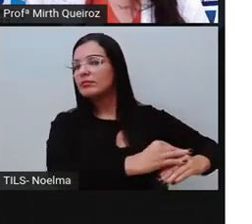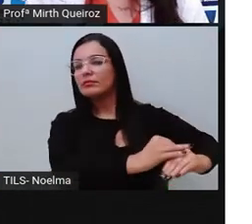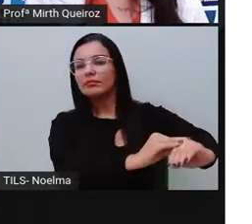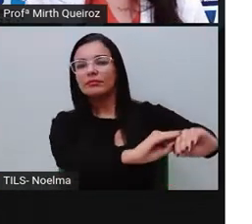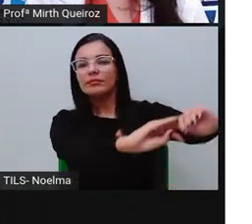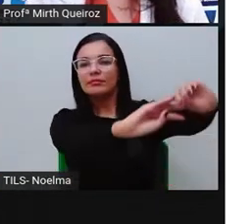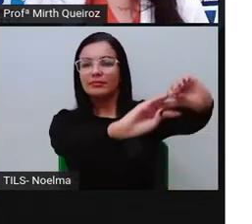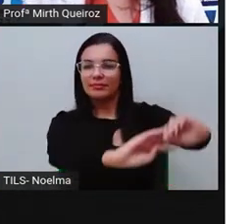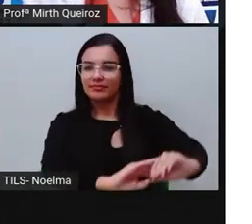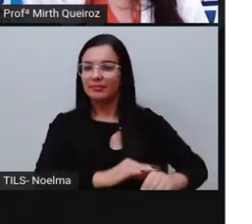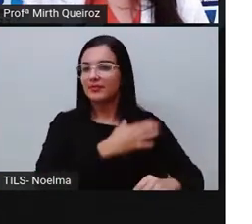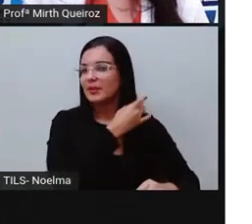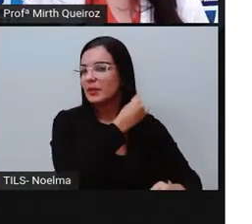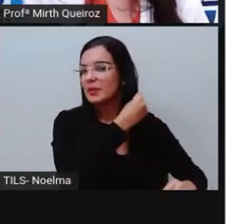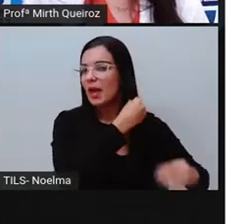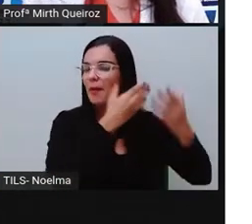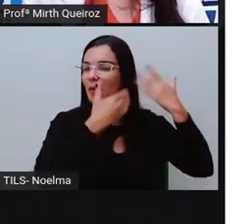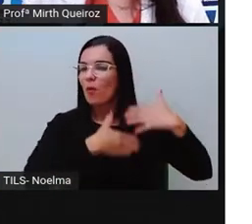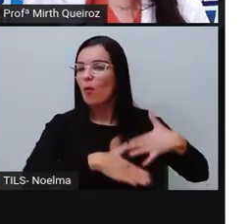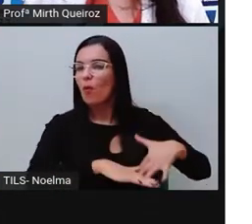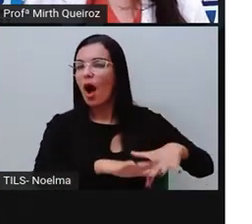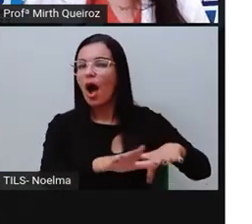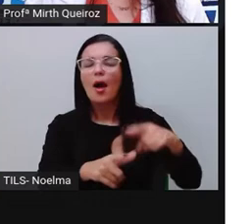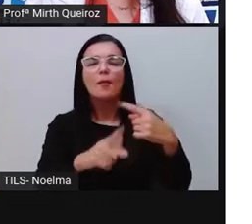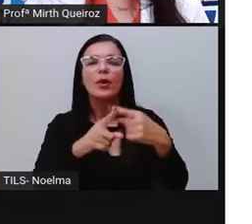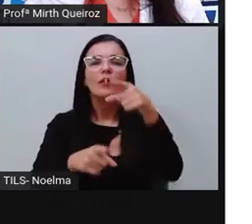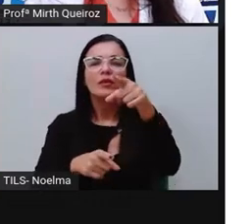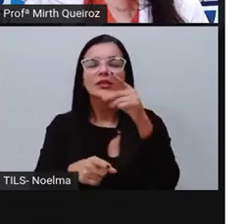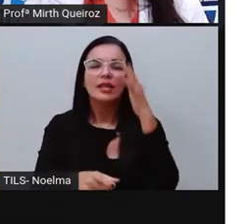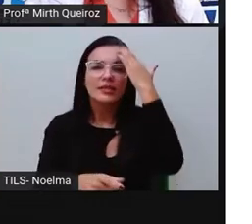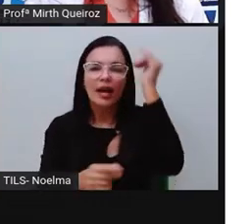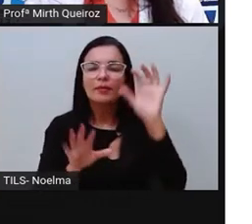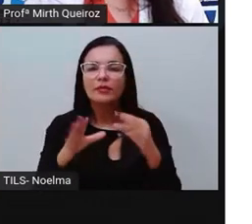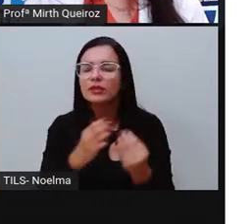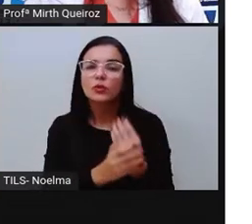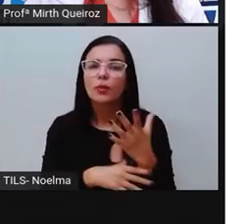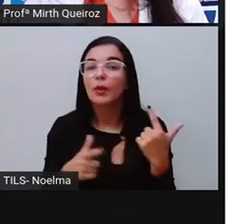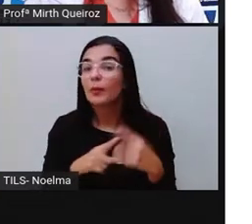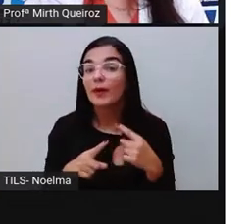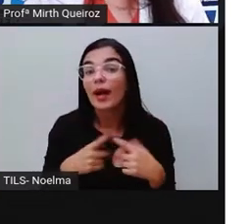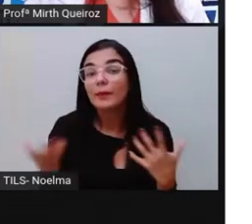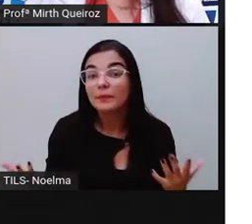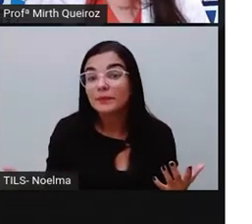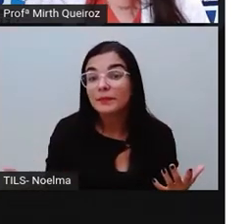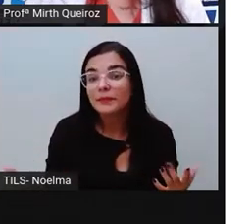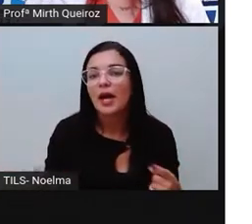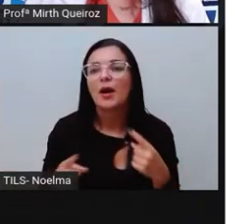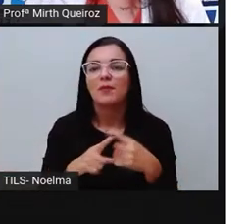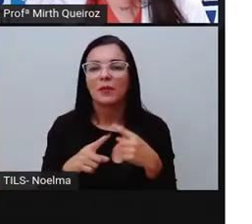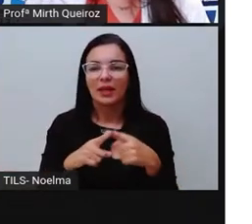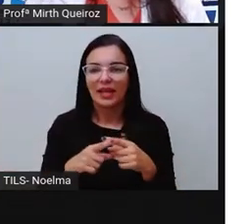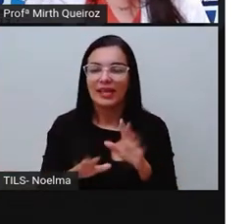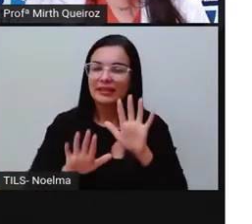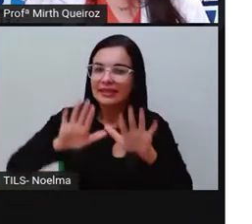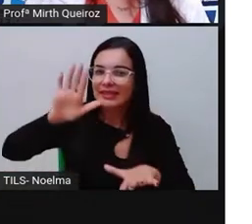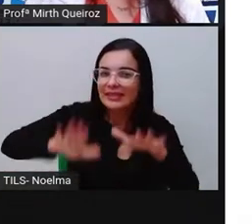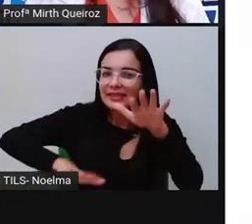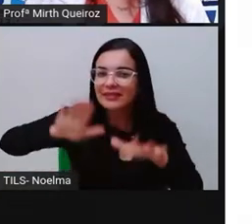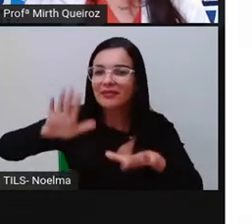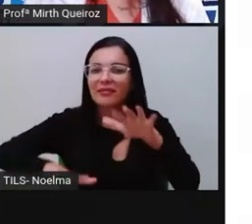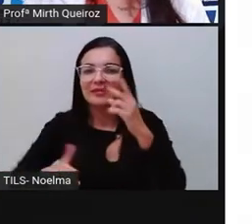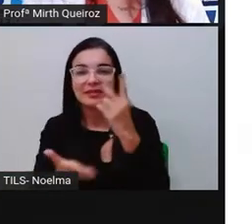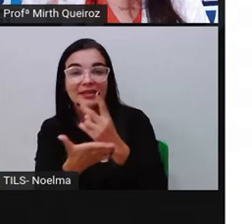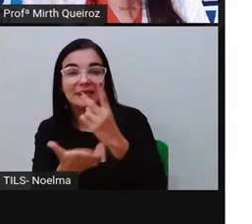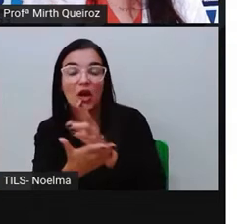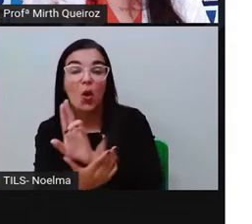descobriu que Rapunzel é o personagem principal? Por quê? Porque geralmente nos contos de fadas,